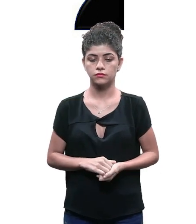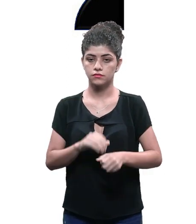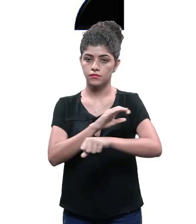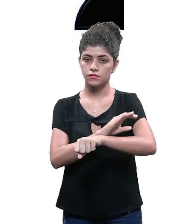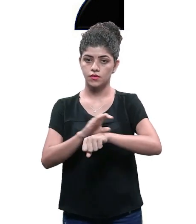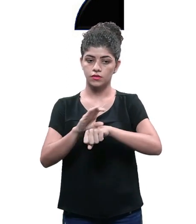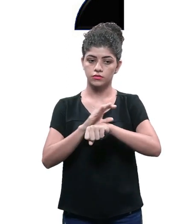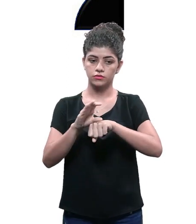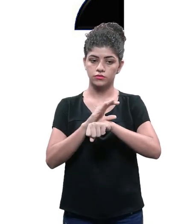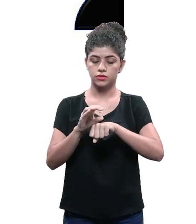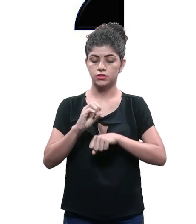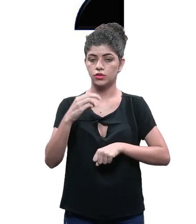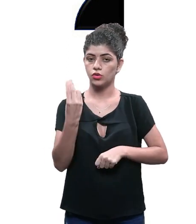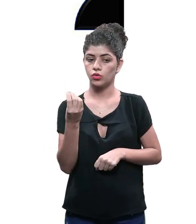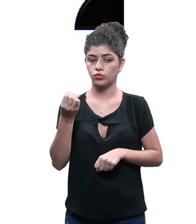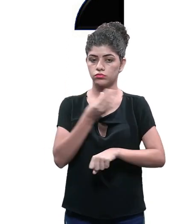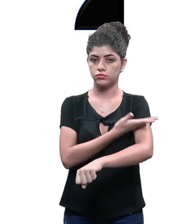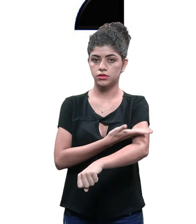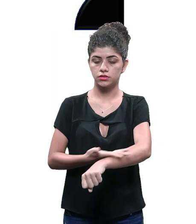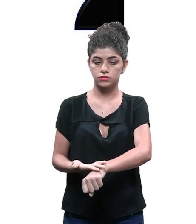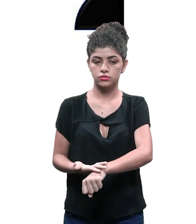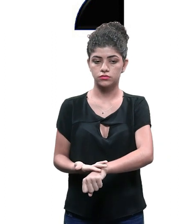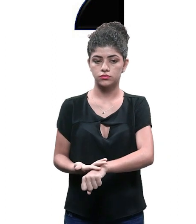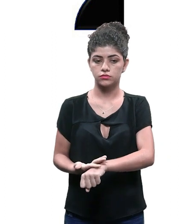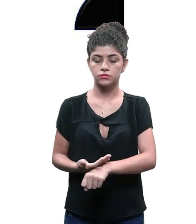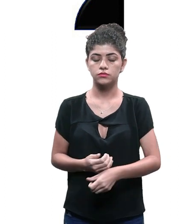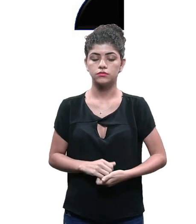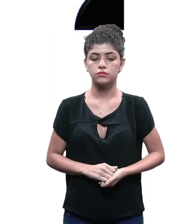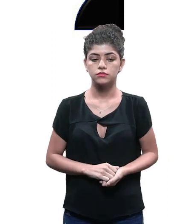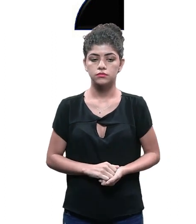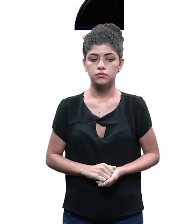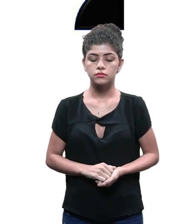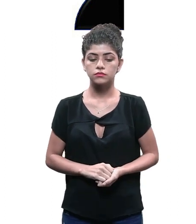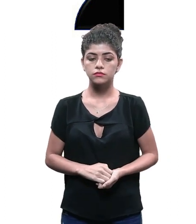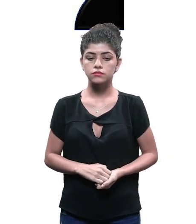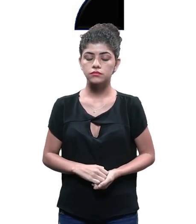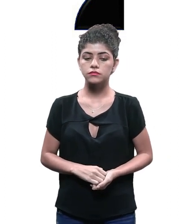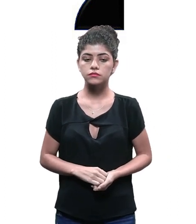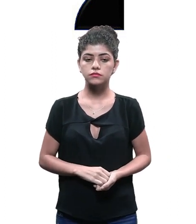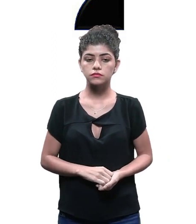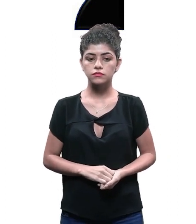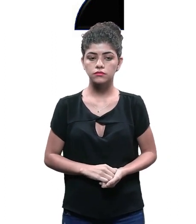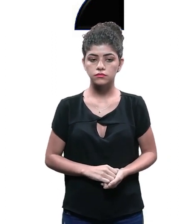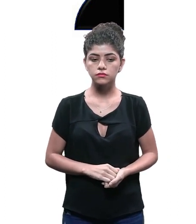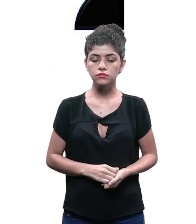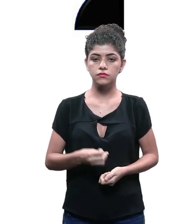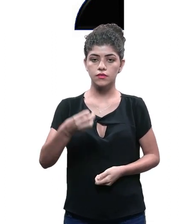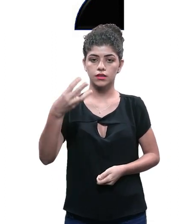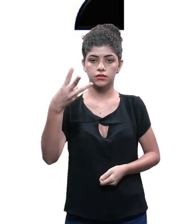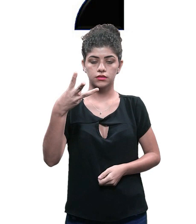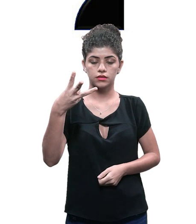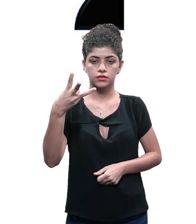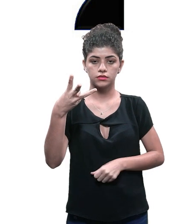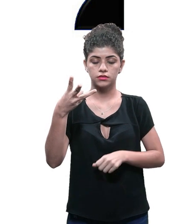cinza cimento cinza ou cimento branco certo? Uma das duas. Vou usar